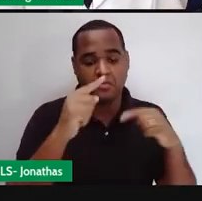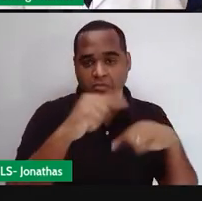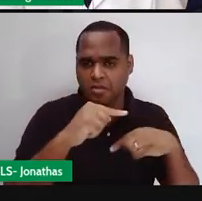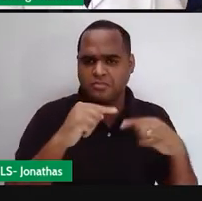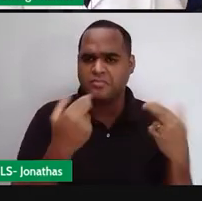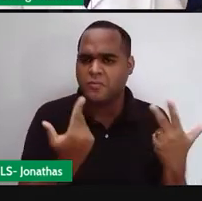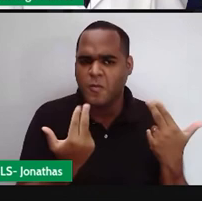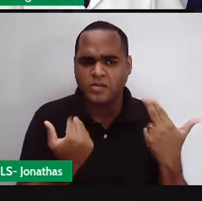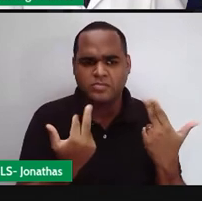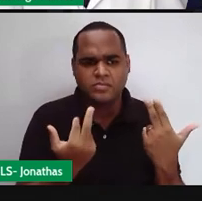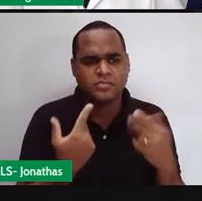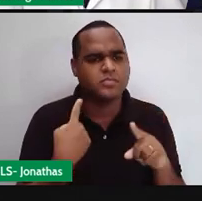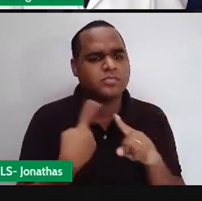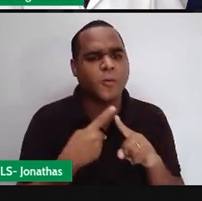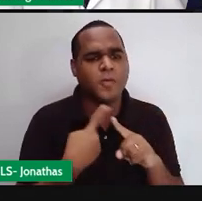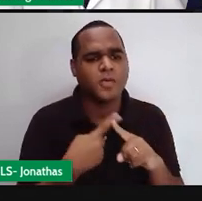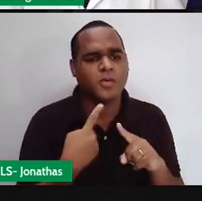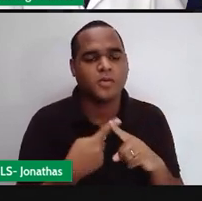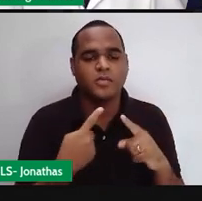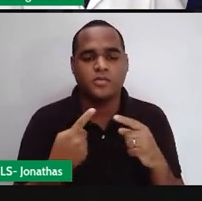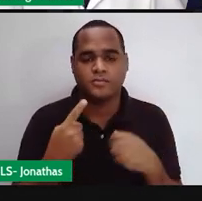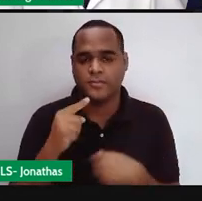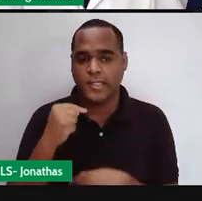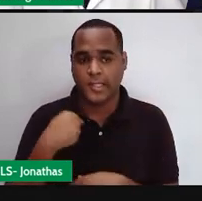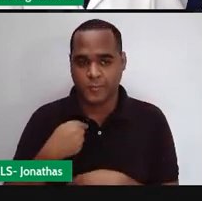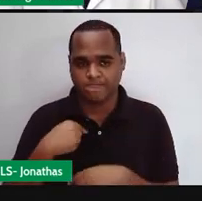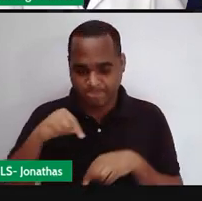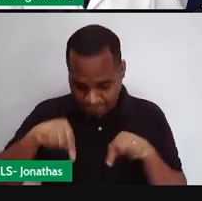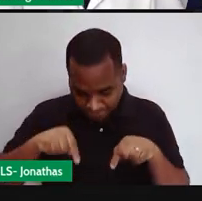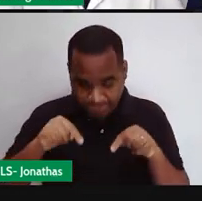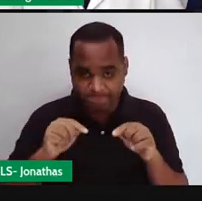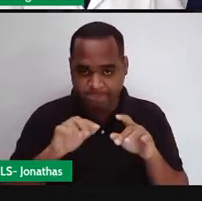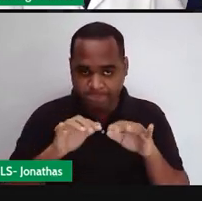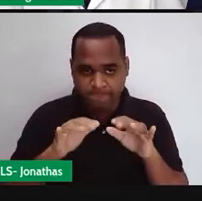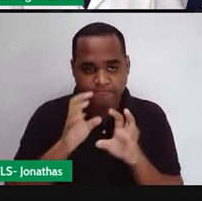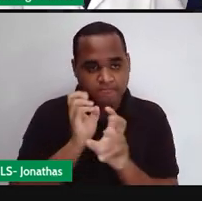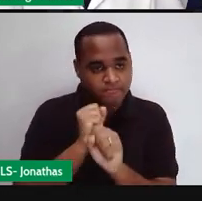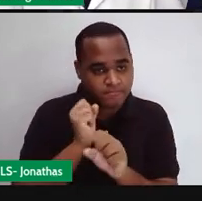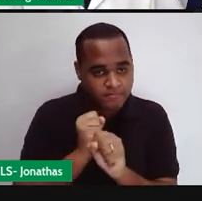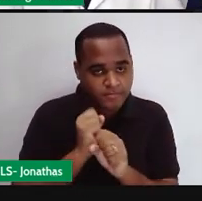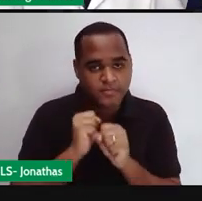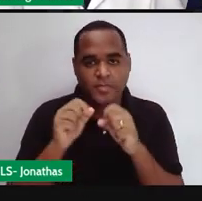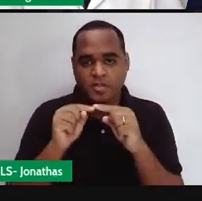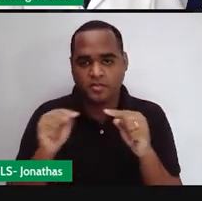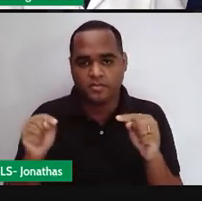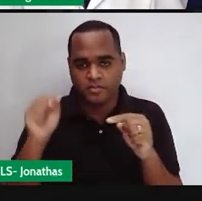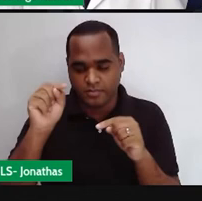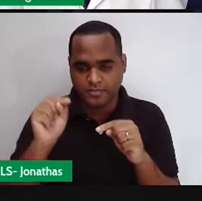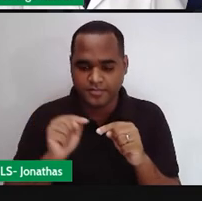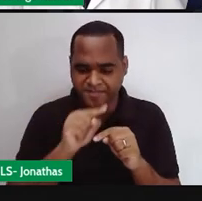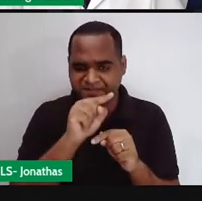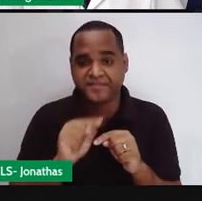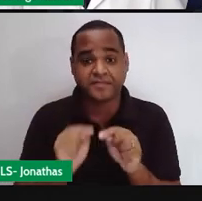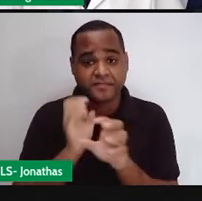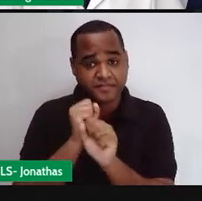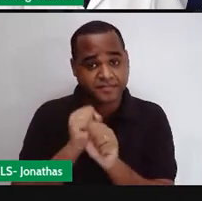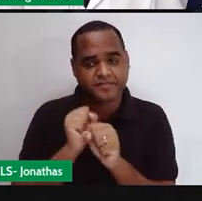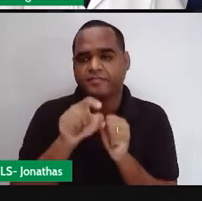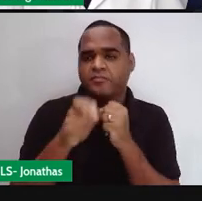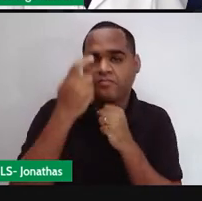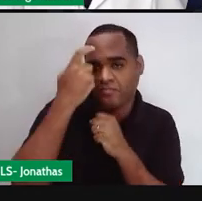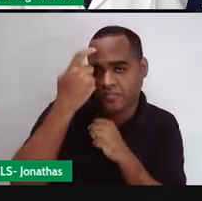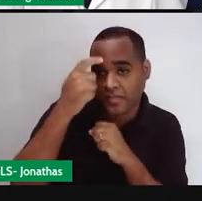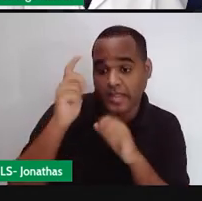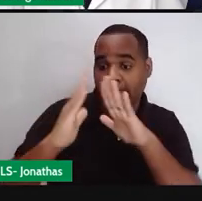retângulo. Então enquanto eu estou medindo esses ângulos você está pensando tudo sobre isso e está tentando aí